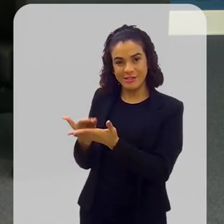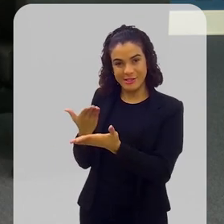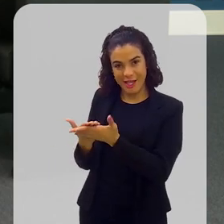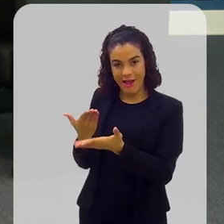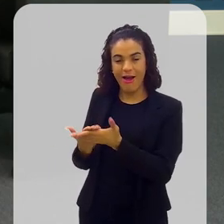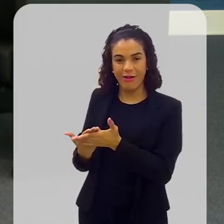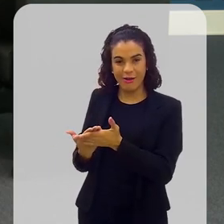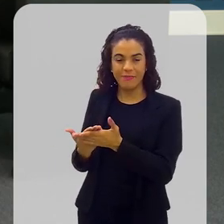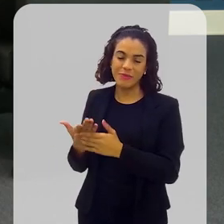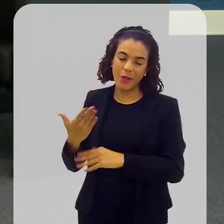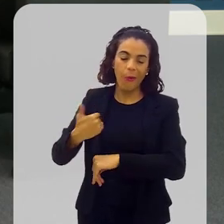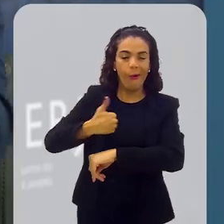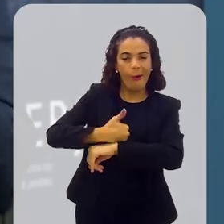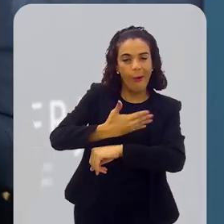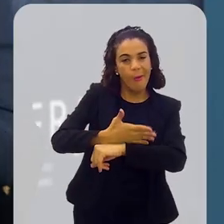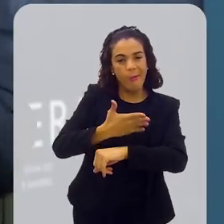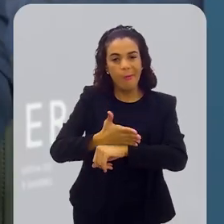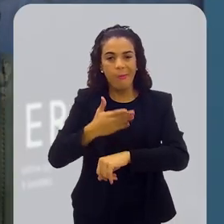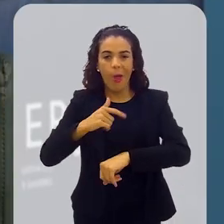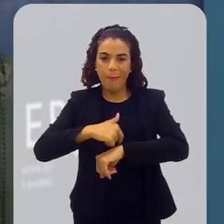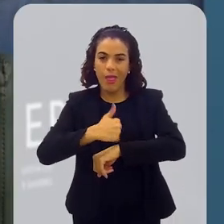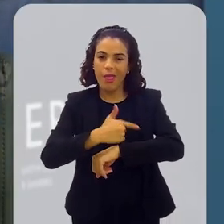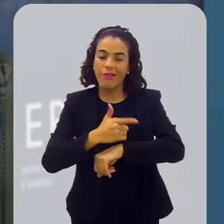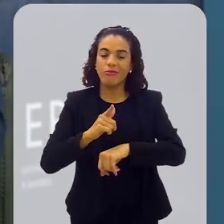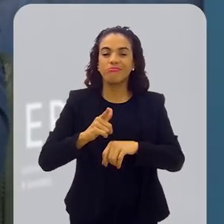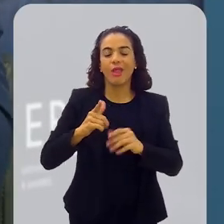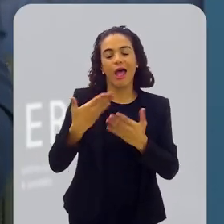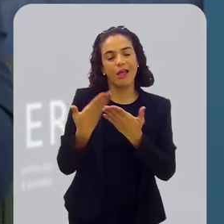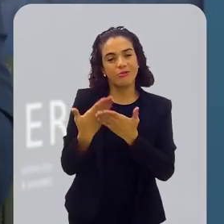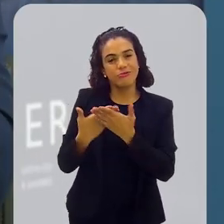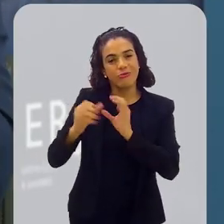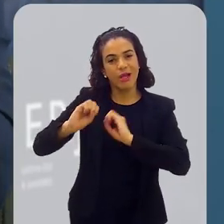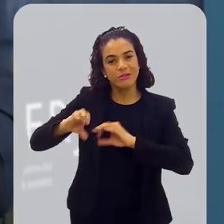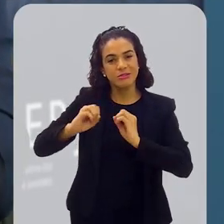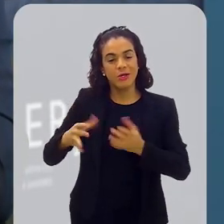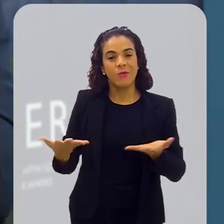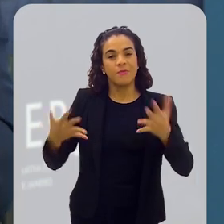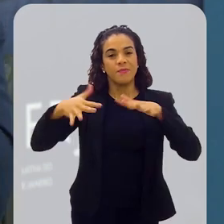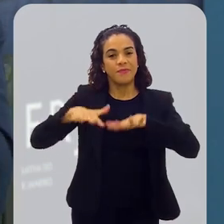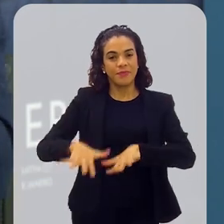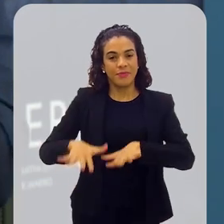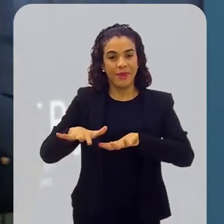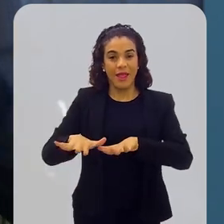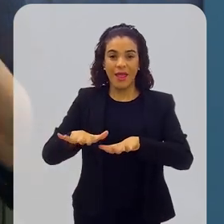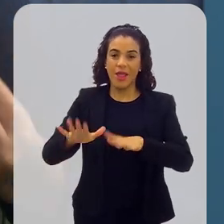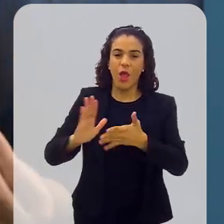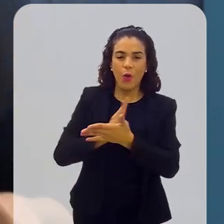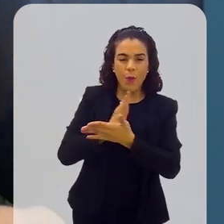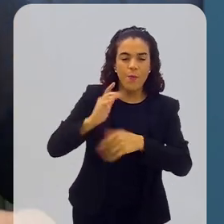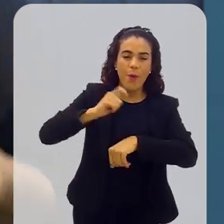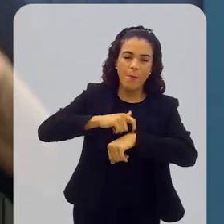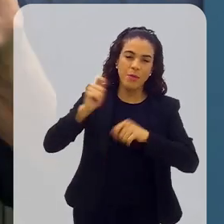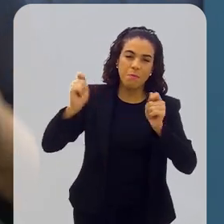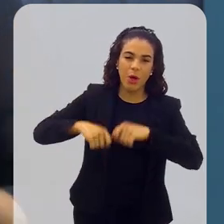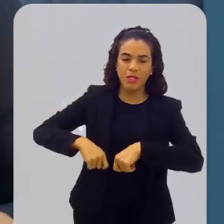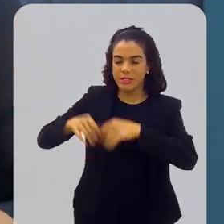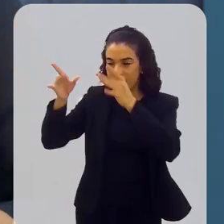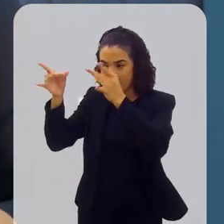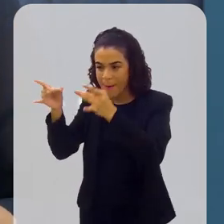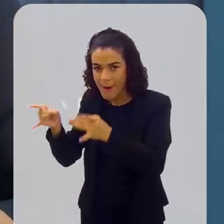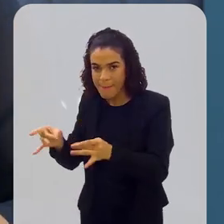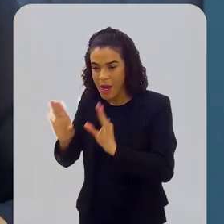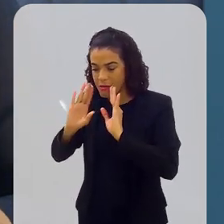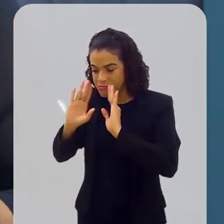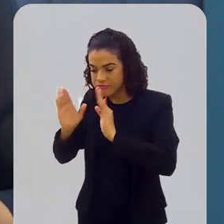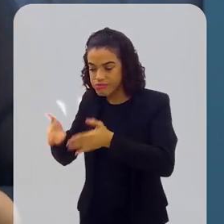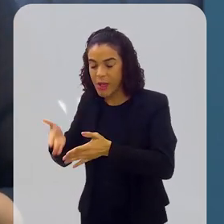aprender. Então, em alguns momentos, dessa educação inclusiva, essa educação, ela vai ser especial para esses